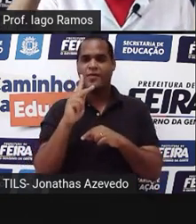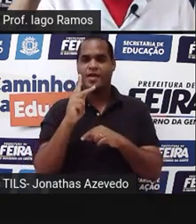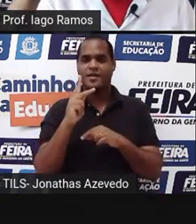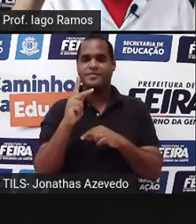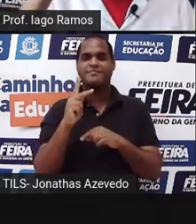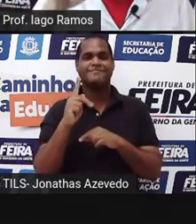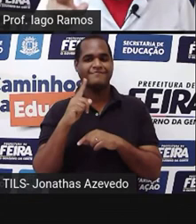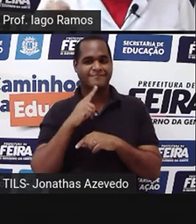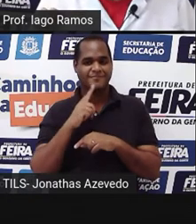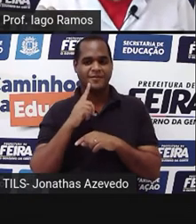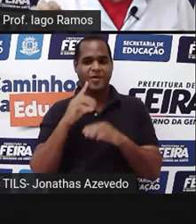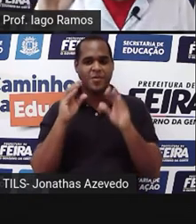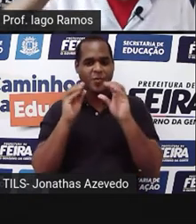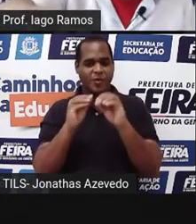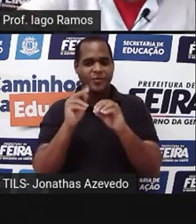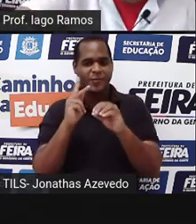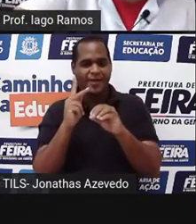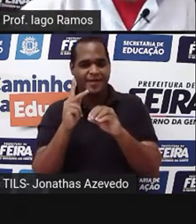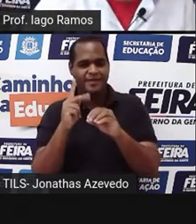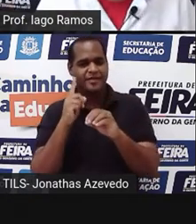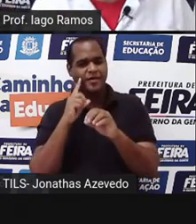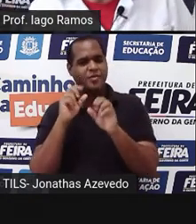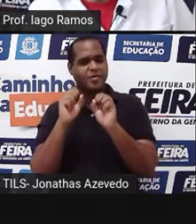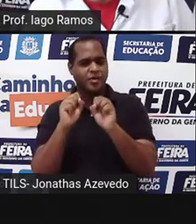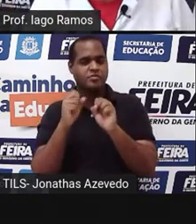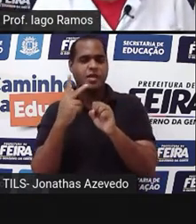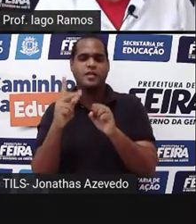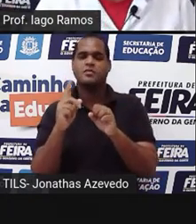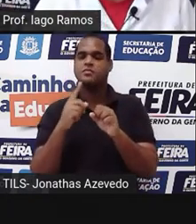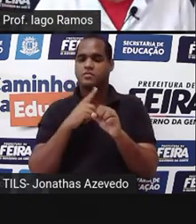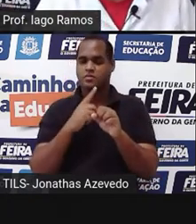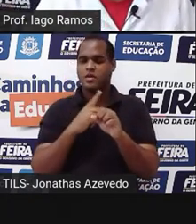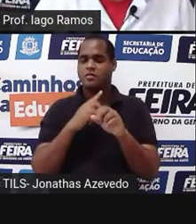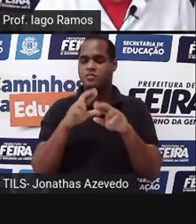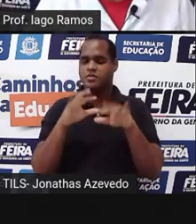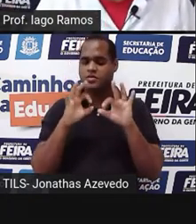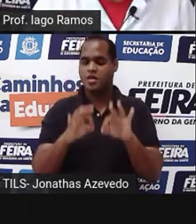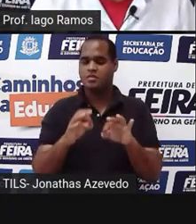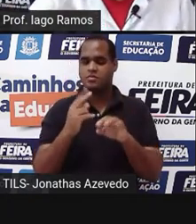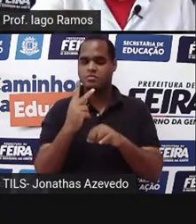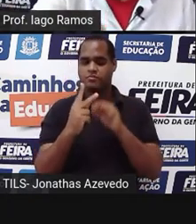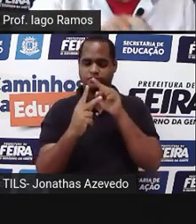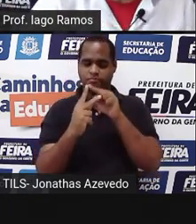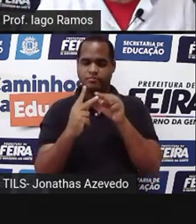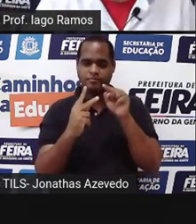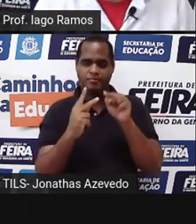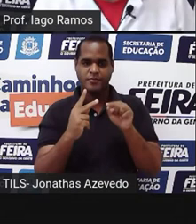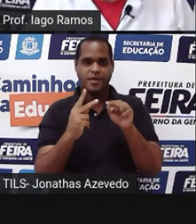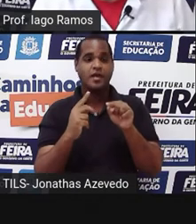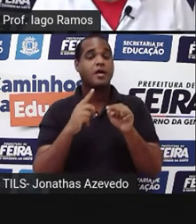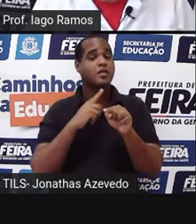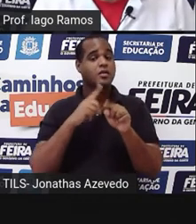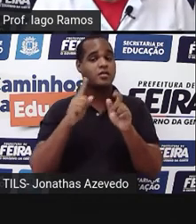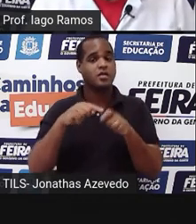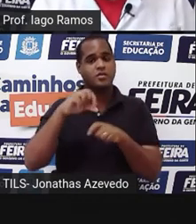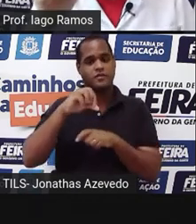para dizer que o ângulo está formado nele. Tá bom? Então esse é o ângulo G, H, I que mede 90.